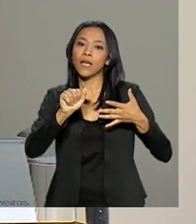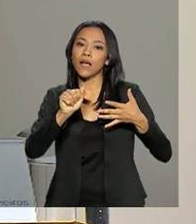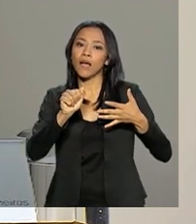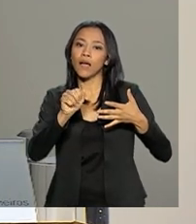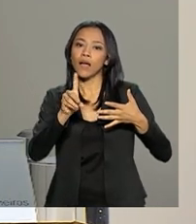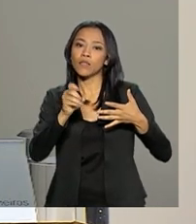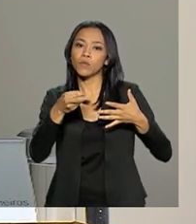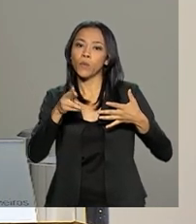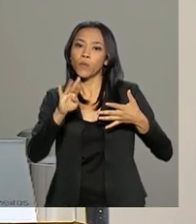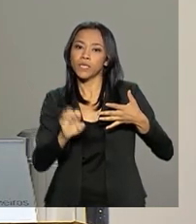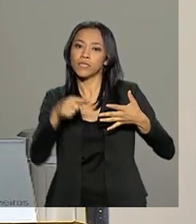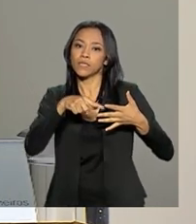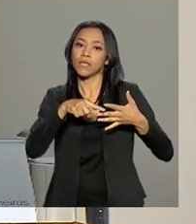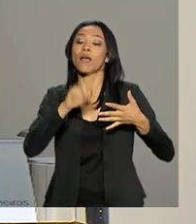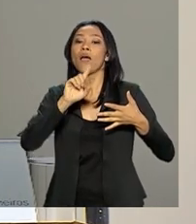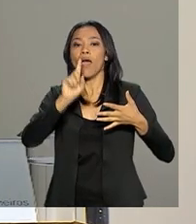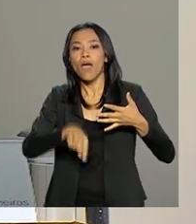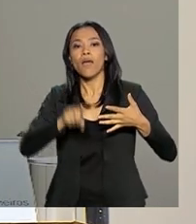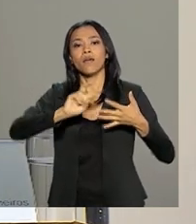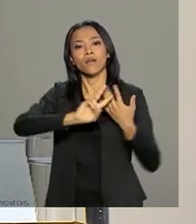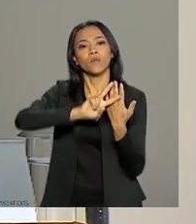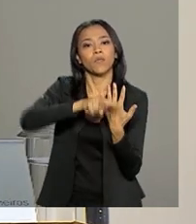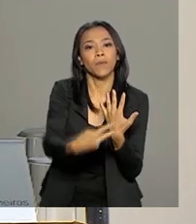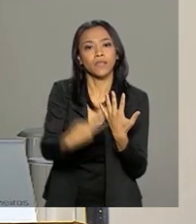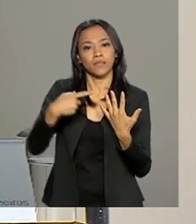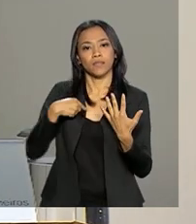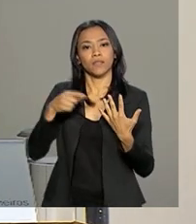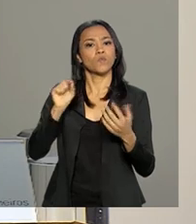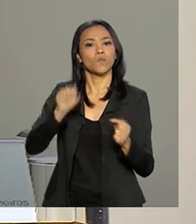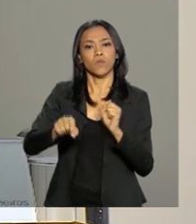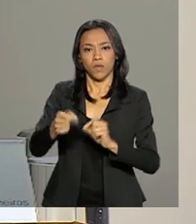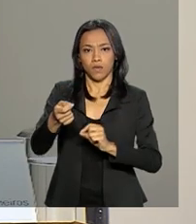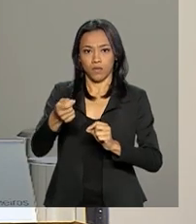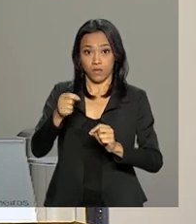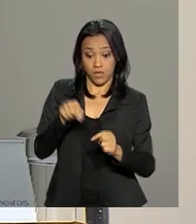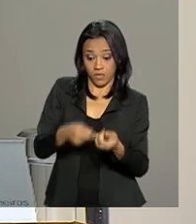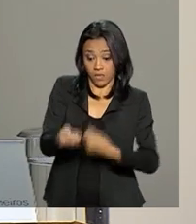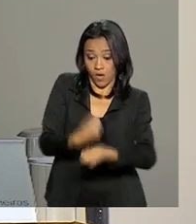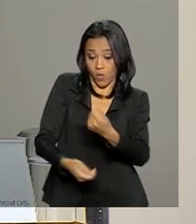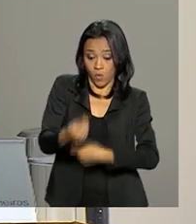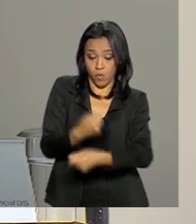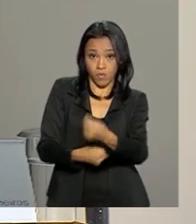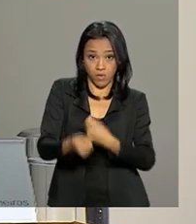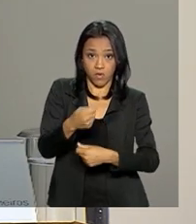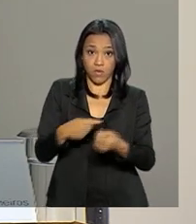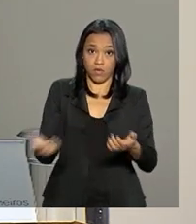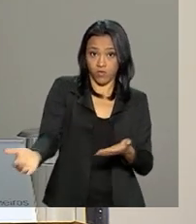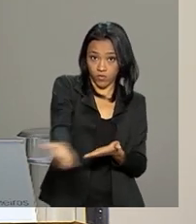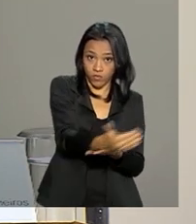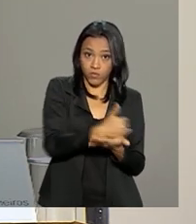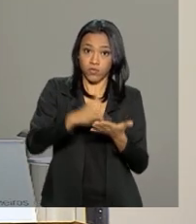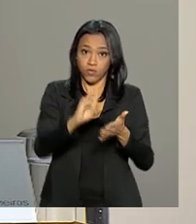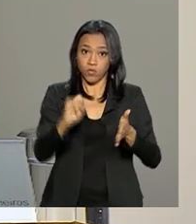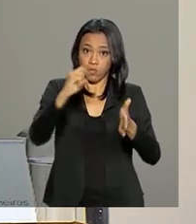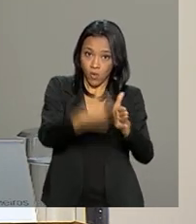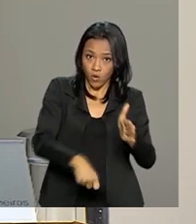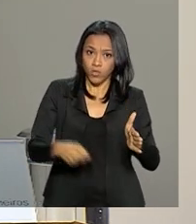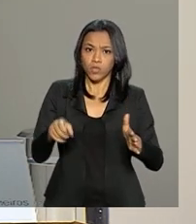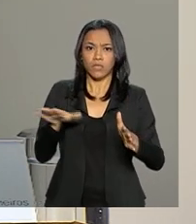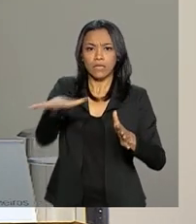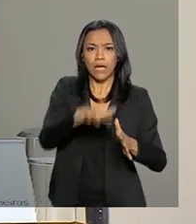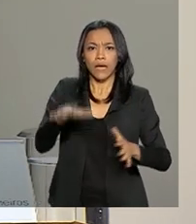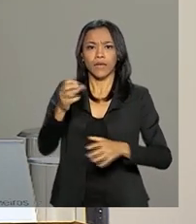das bases econômicas sobre as quais incidem os tributos. Então, nós tivemos desempenho positivo no setor